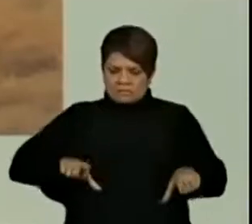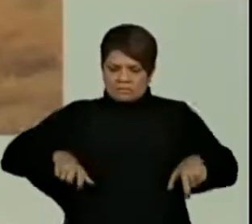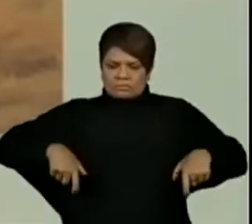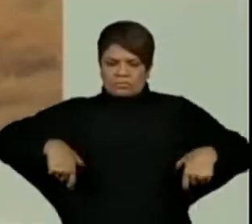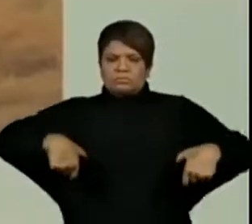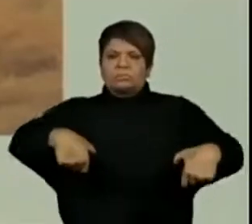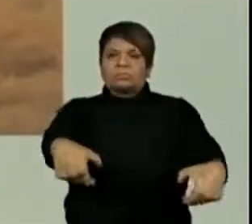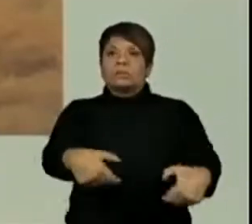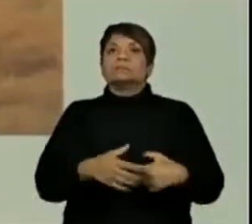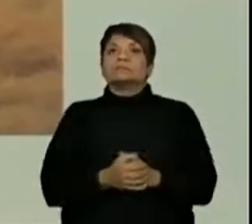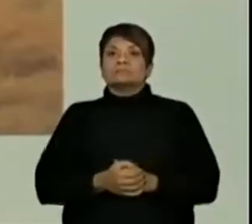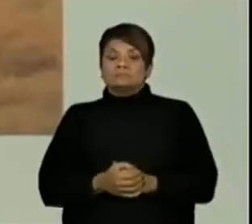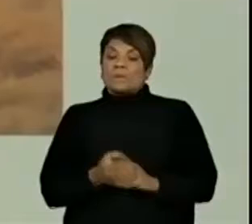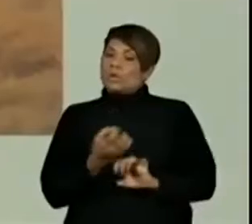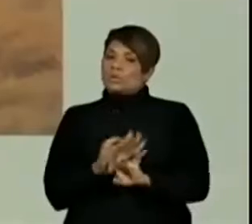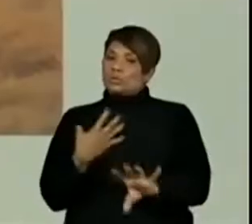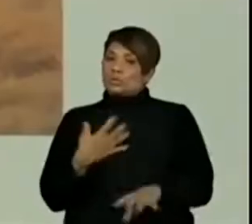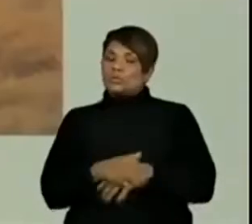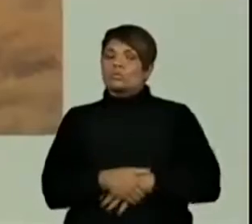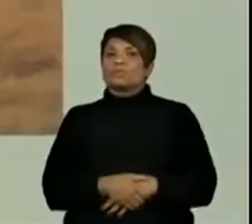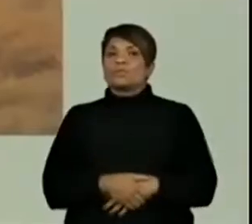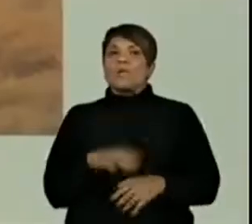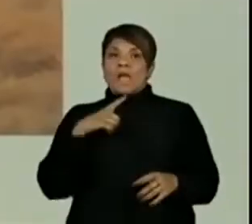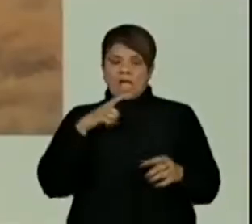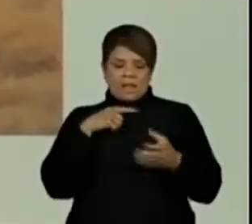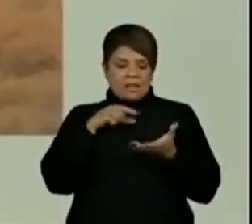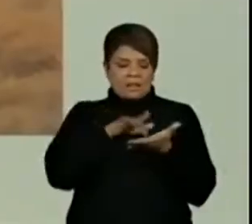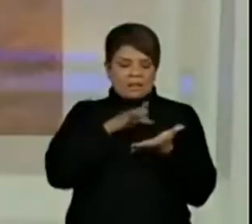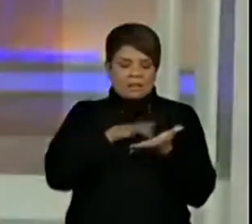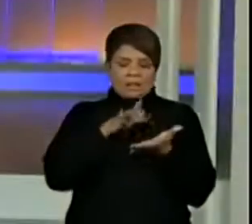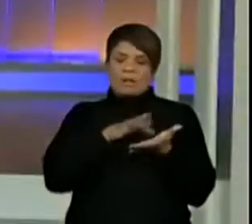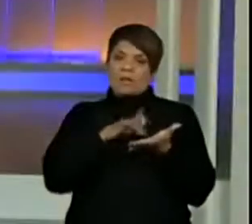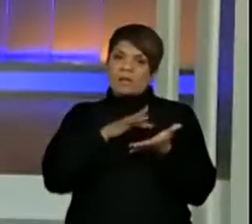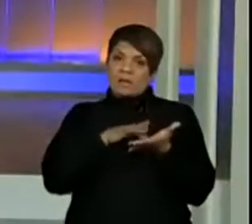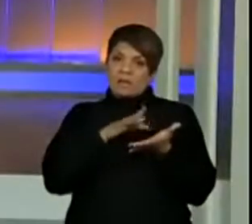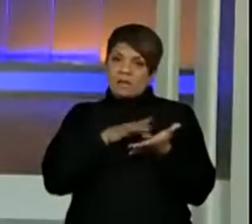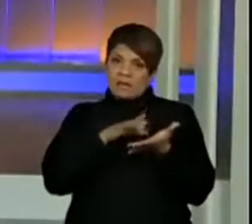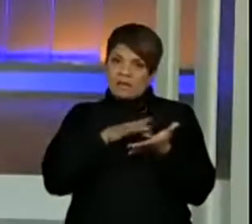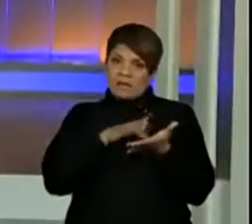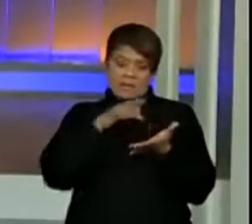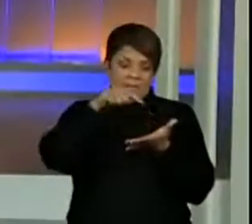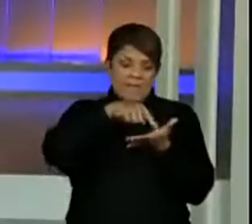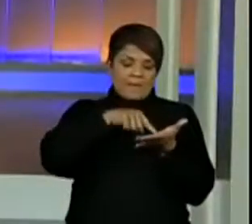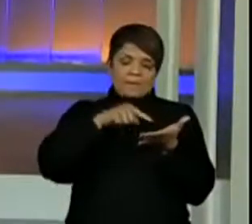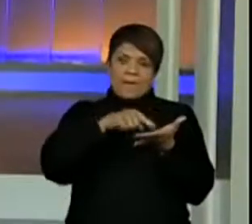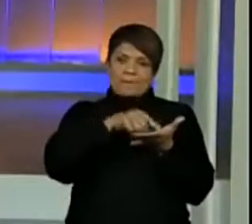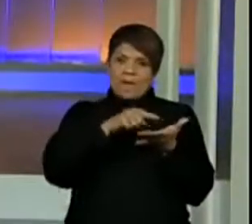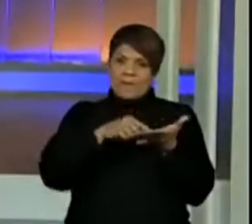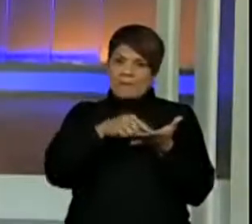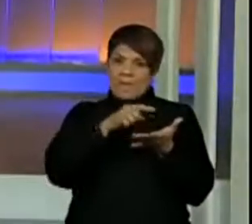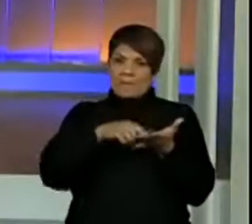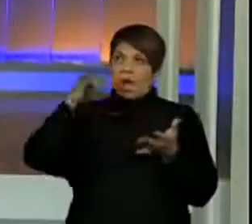autônomo, é? Ela vai lá no drone, aperta o botãozinho do drone e o trator faz